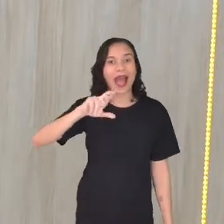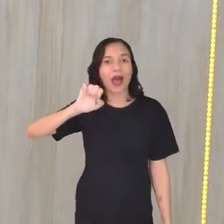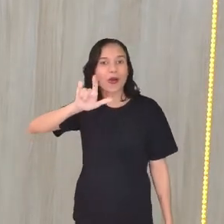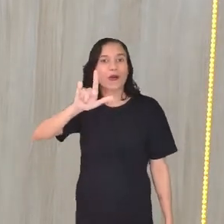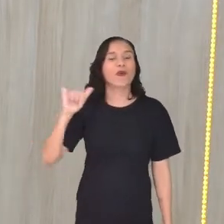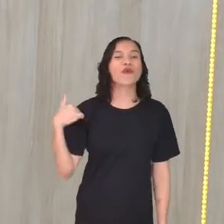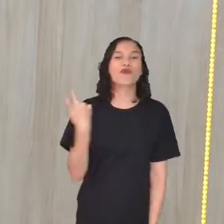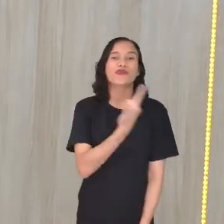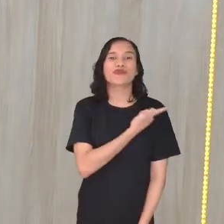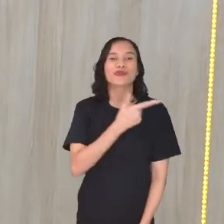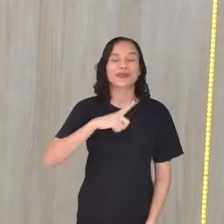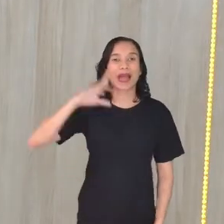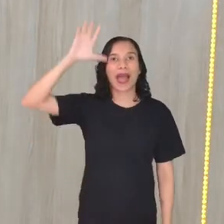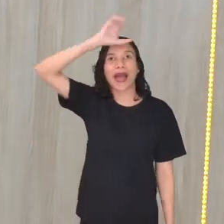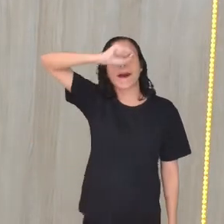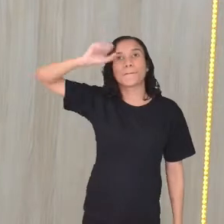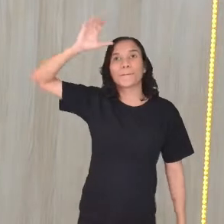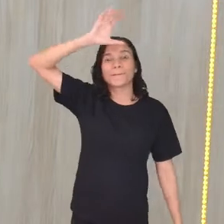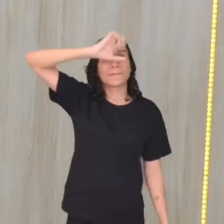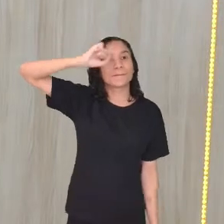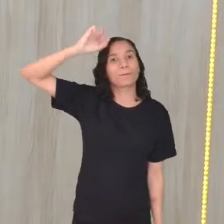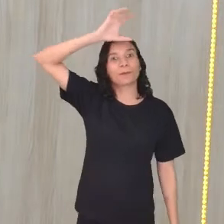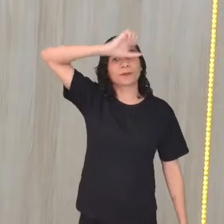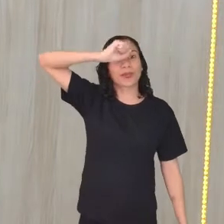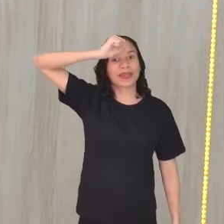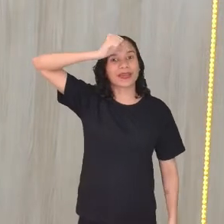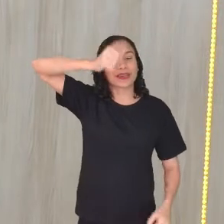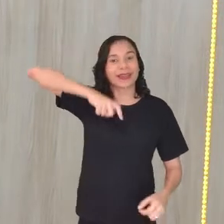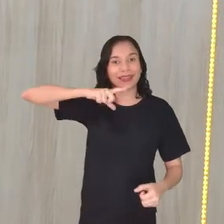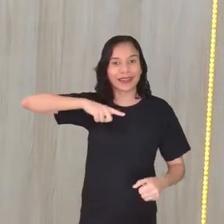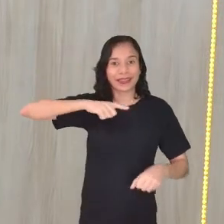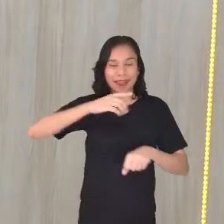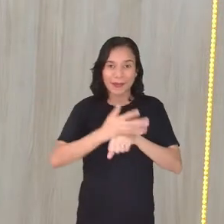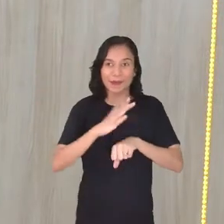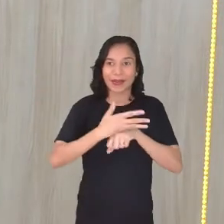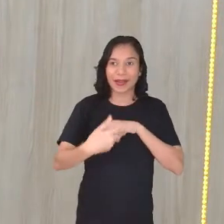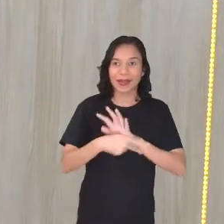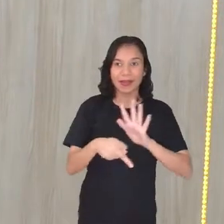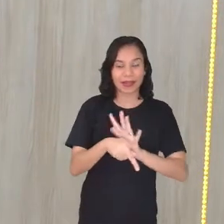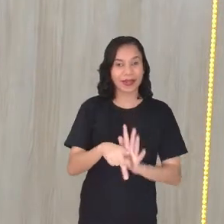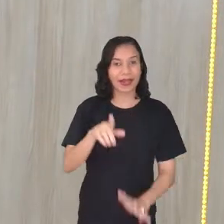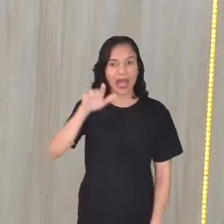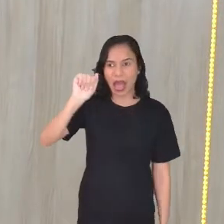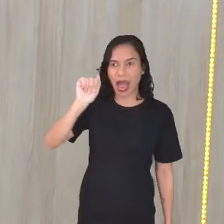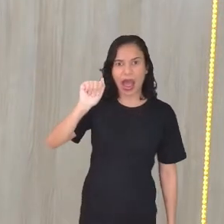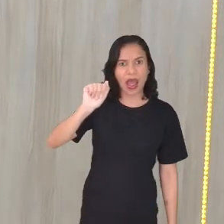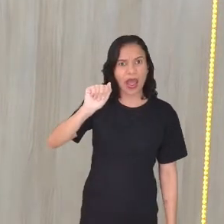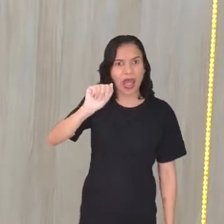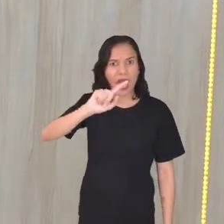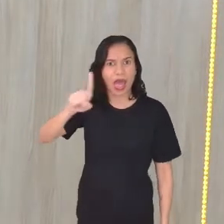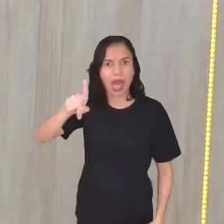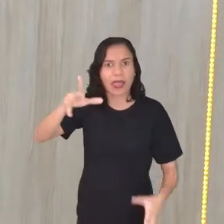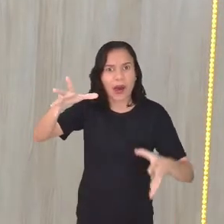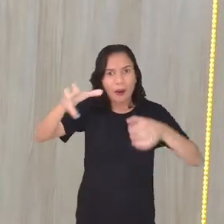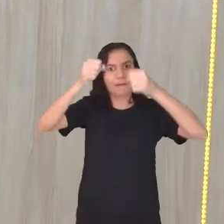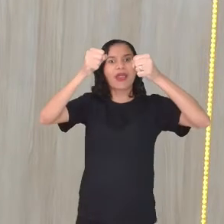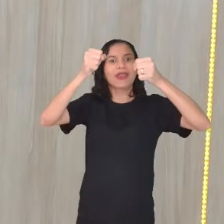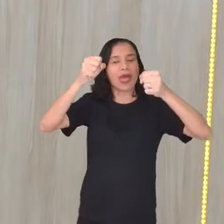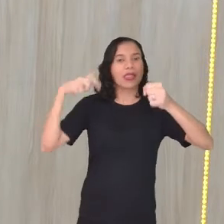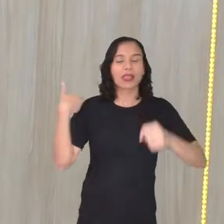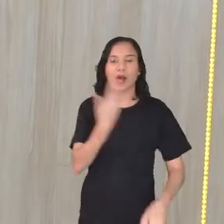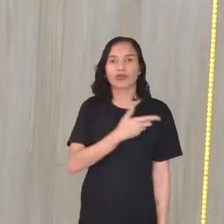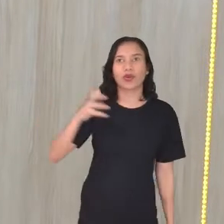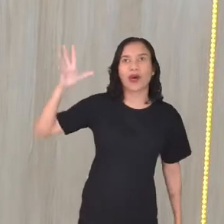quando a gente aprende, né, esse A aí de não, é não prender, né? É